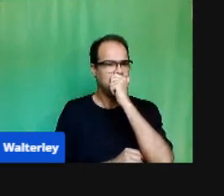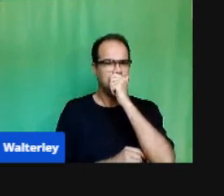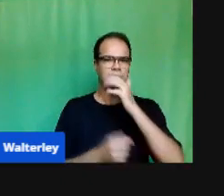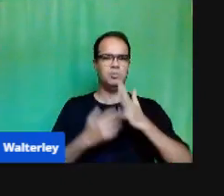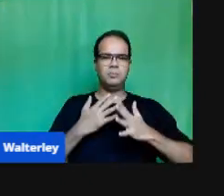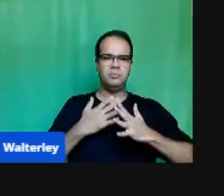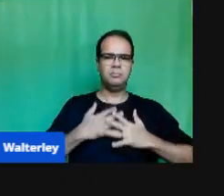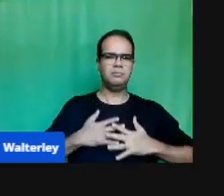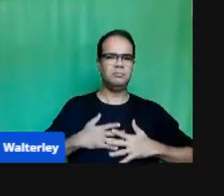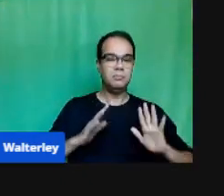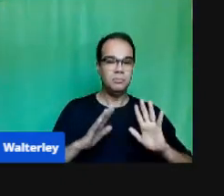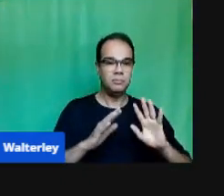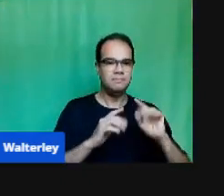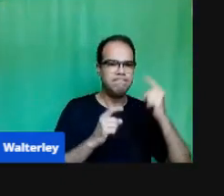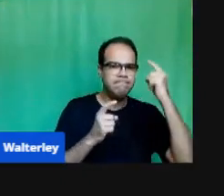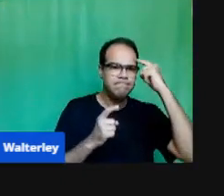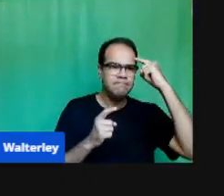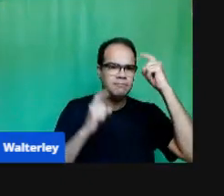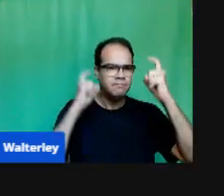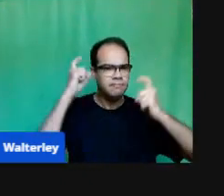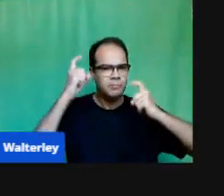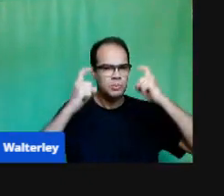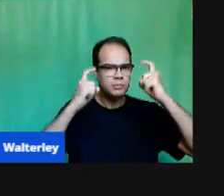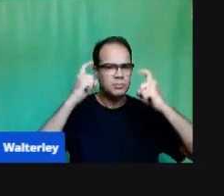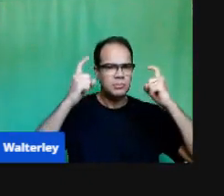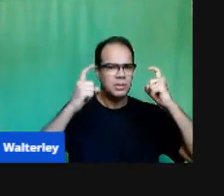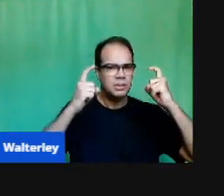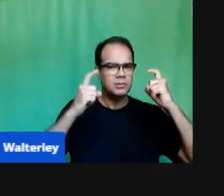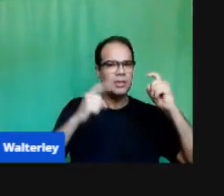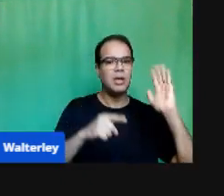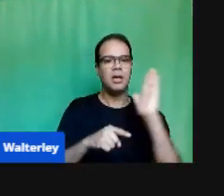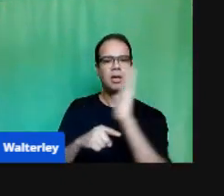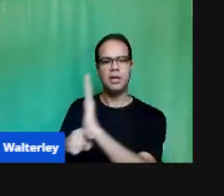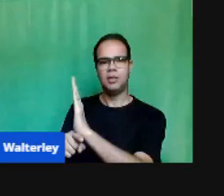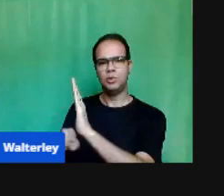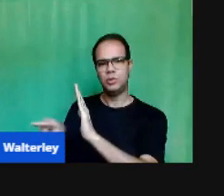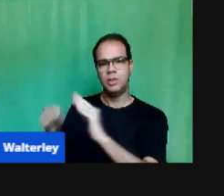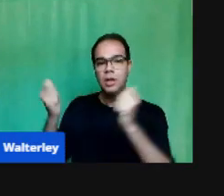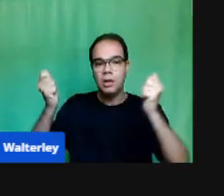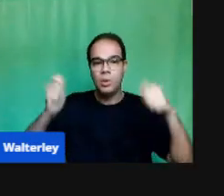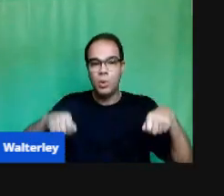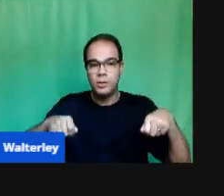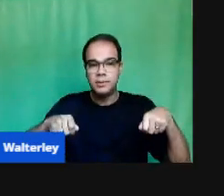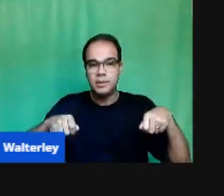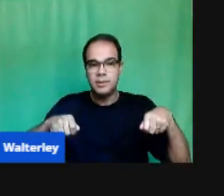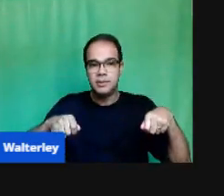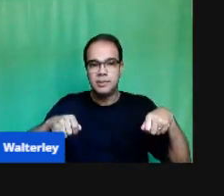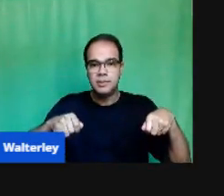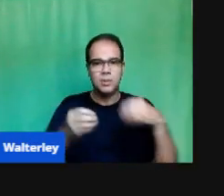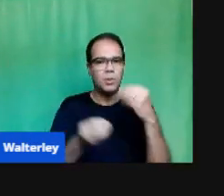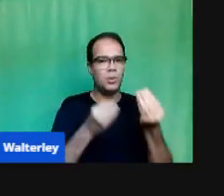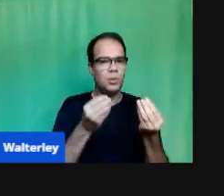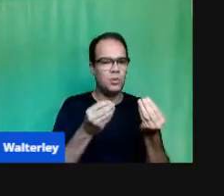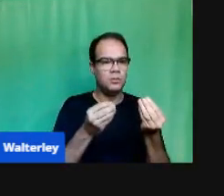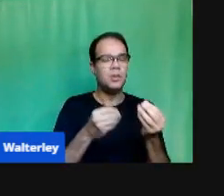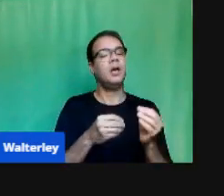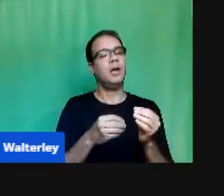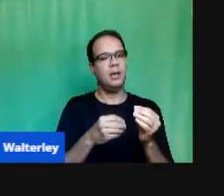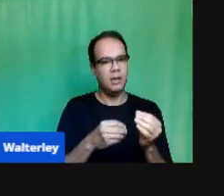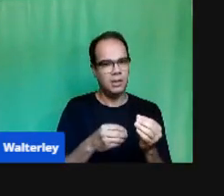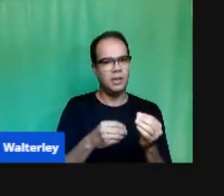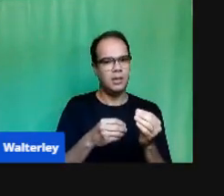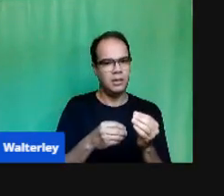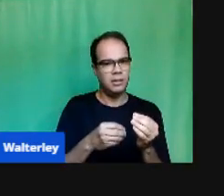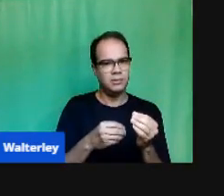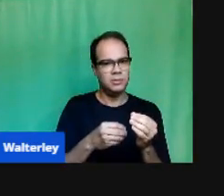Quais são esses itens? Citando alguns Diferenças Diferenças entre os alunos Em relação